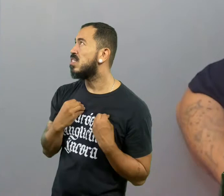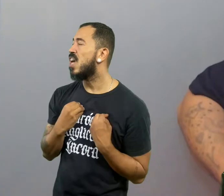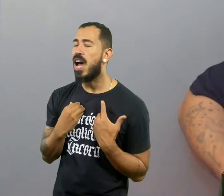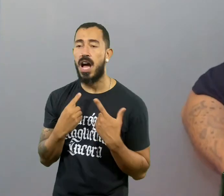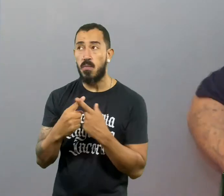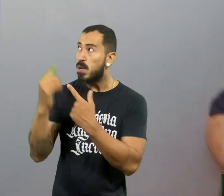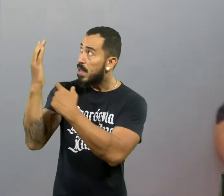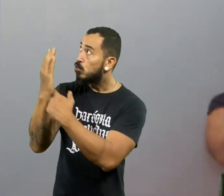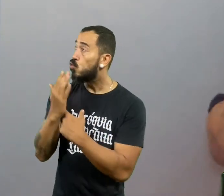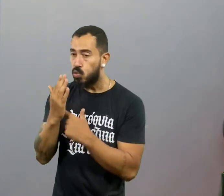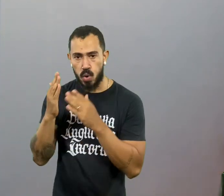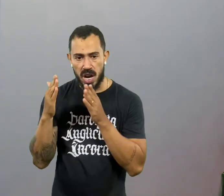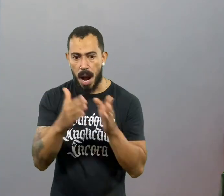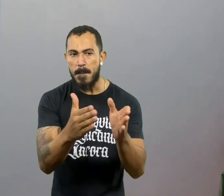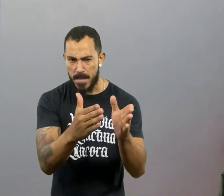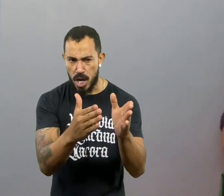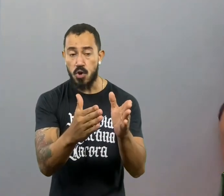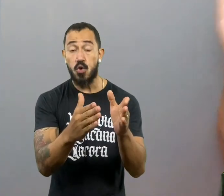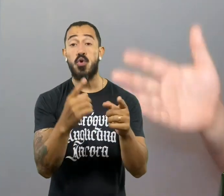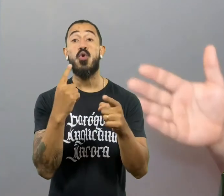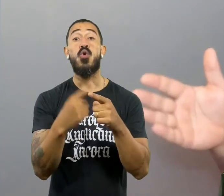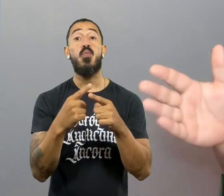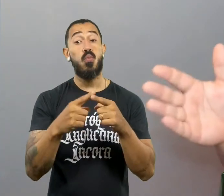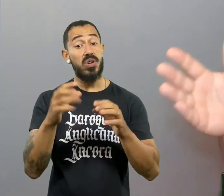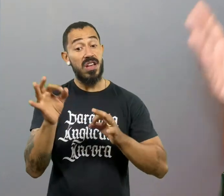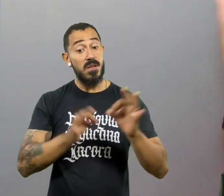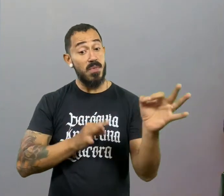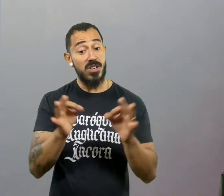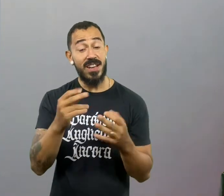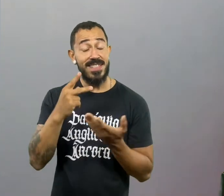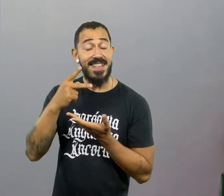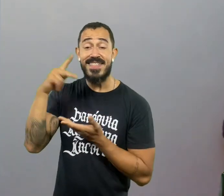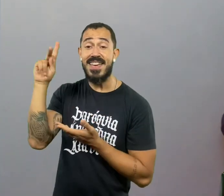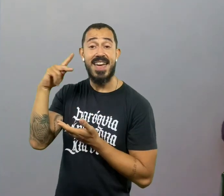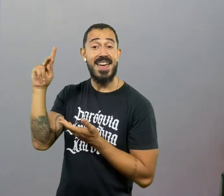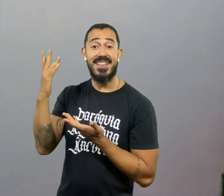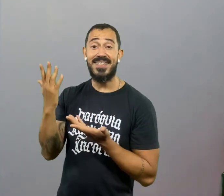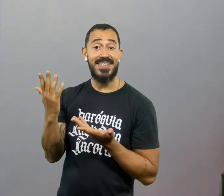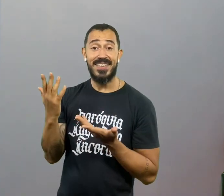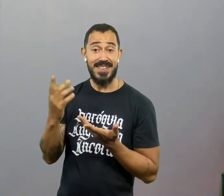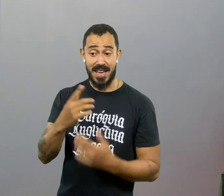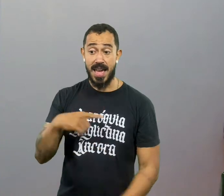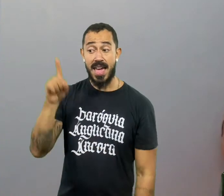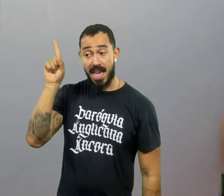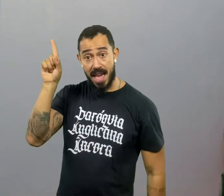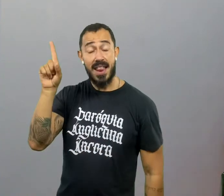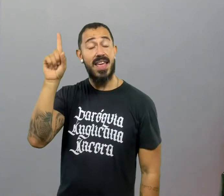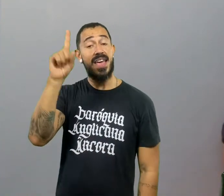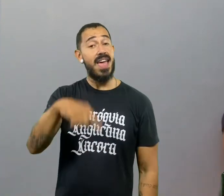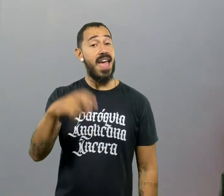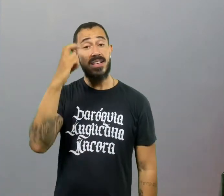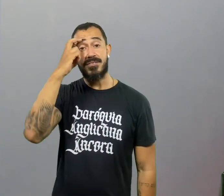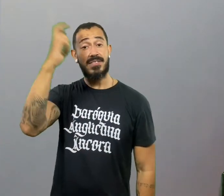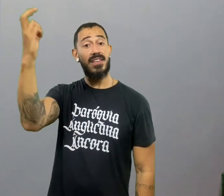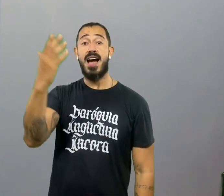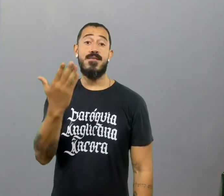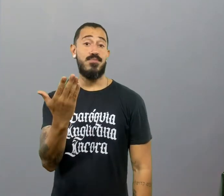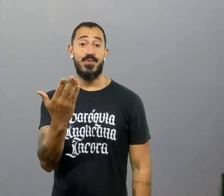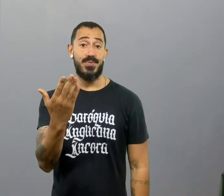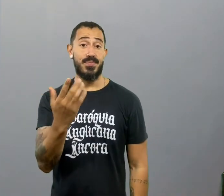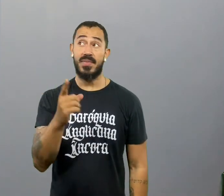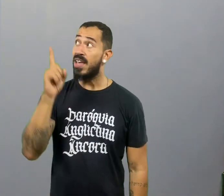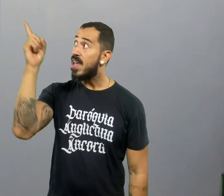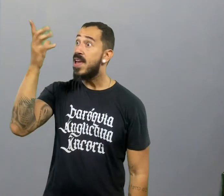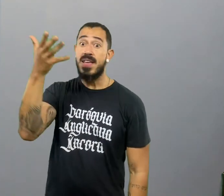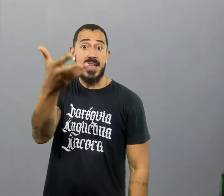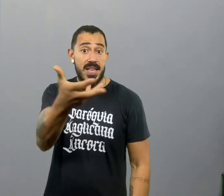caminhar. mas os projetos de Deus eles vão se cumprir porque Deus é eterno, é sábio e tem poder para isso que é que você participe.